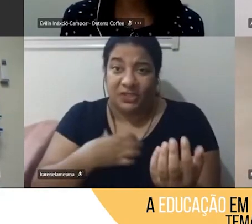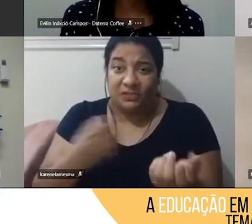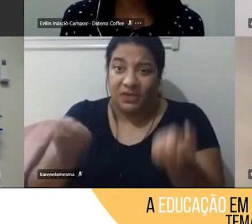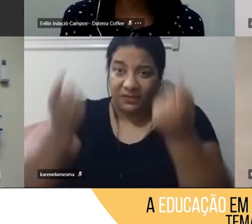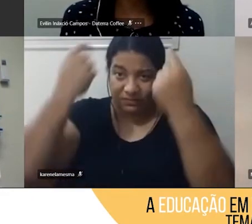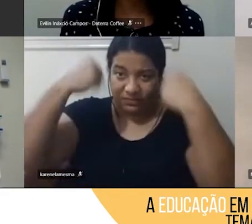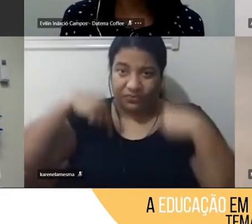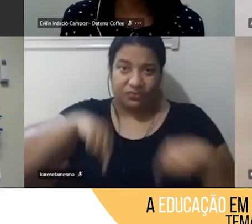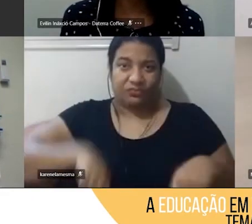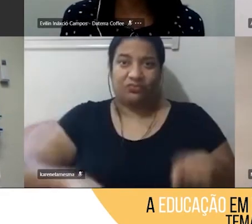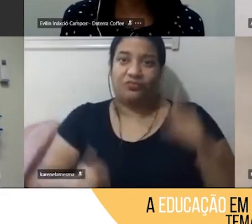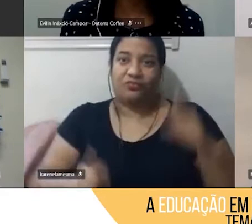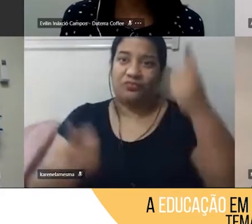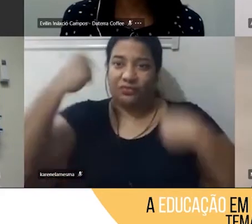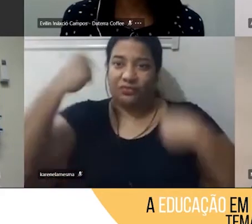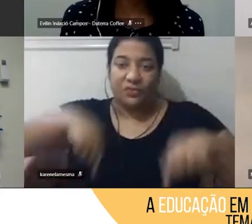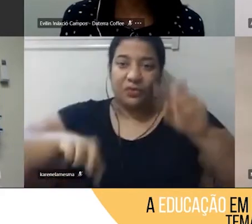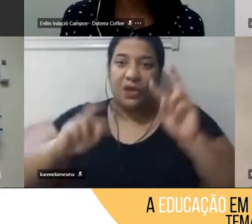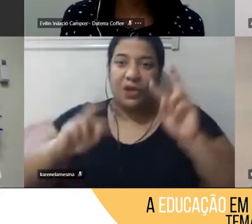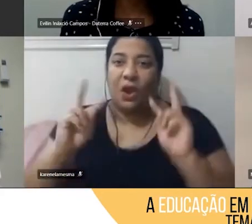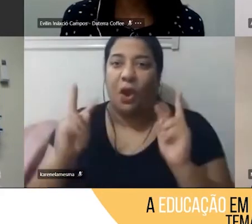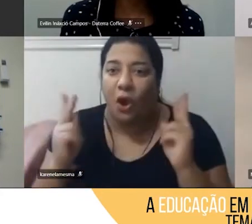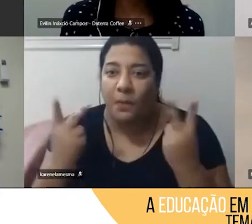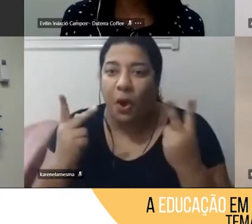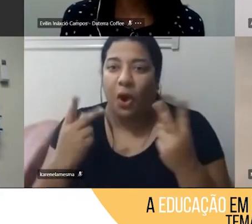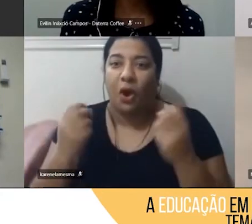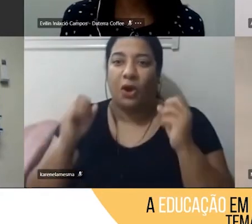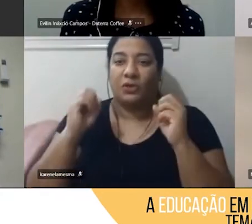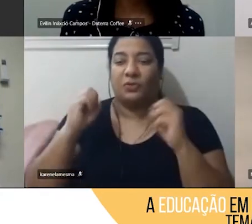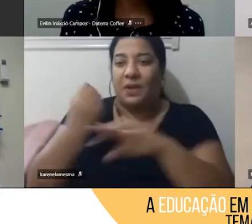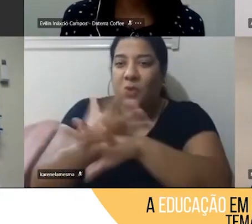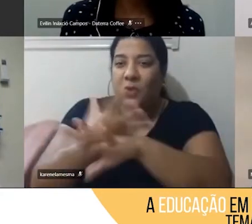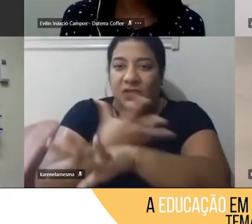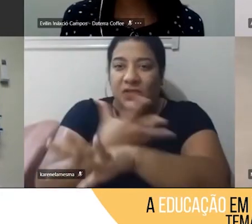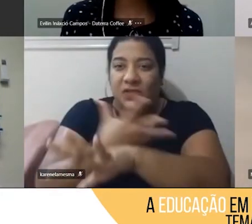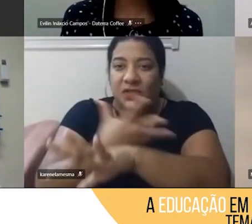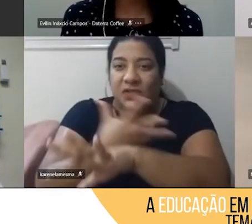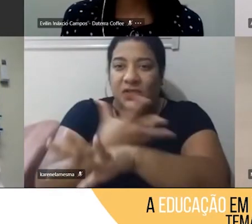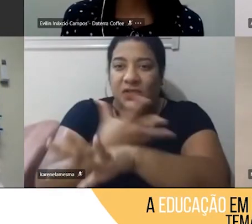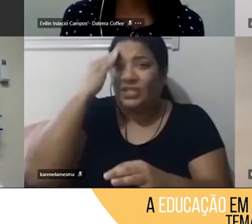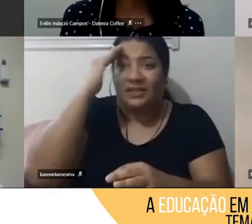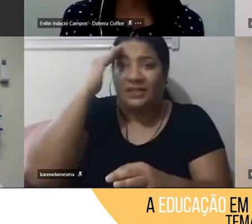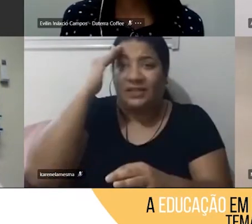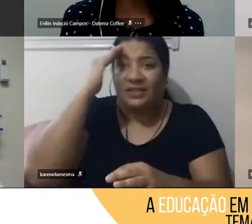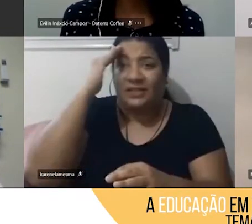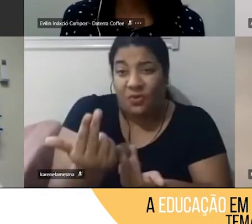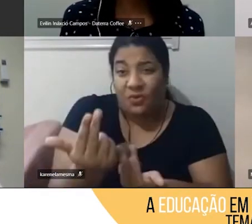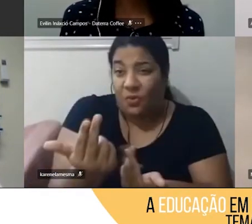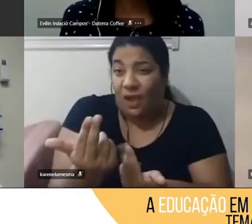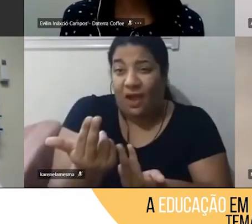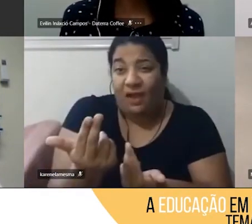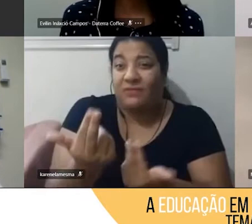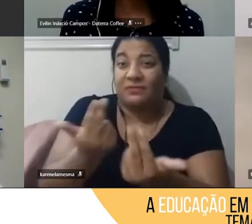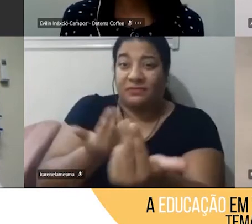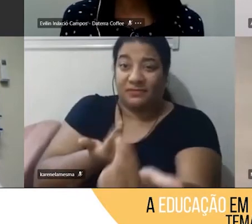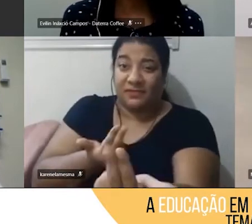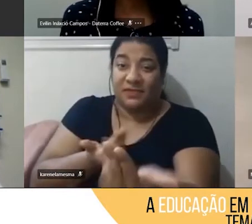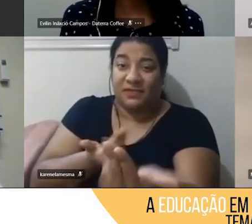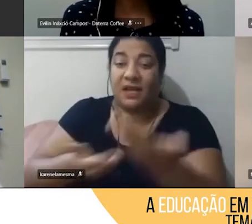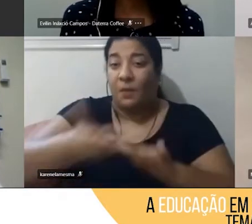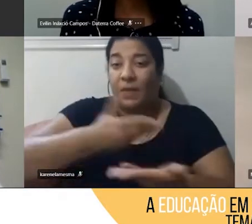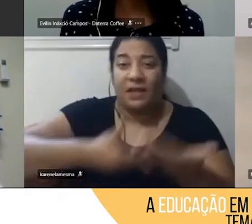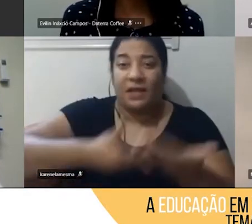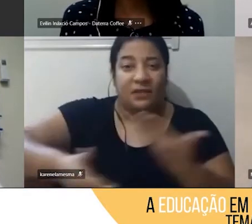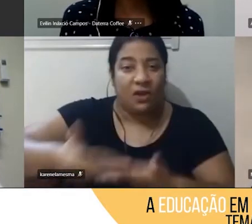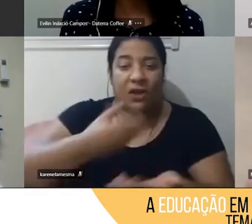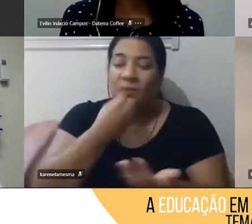hormônios no nosso emocional, então como a gente entende eles e como eles entendem a gente, essa troca, assim, é muito saudável,